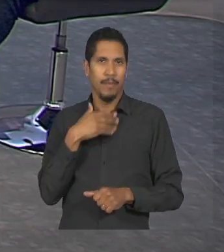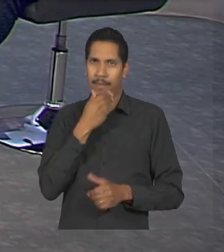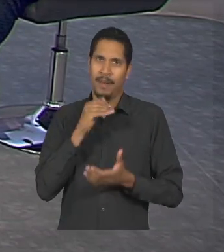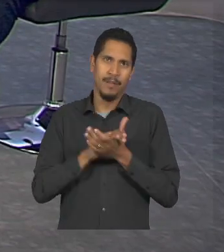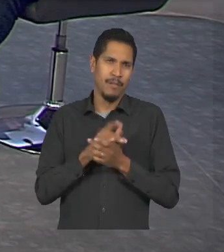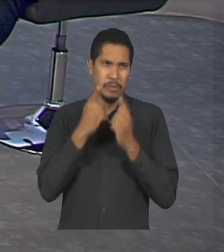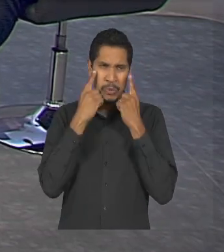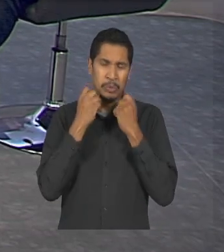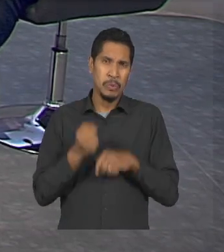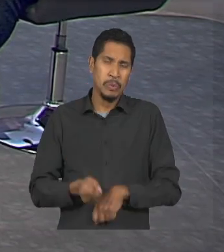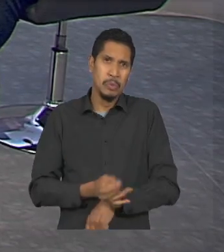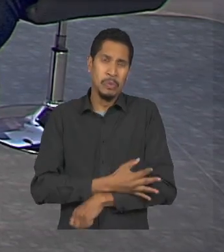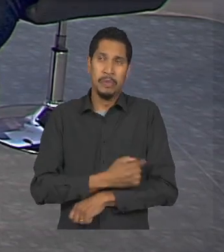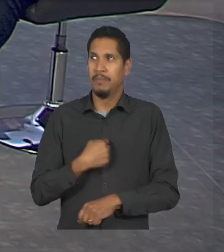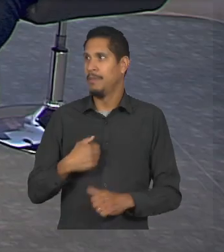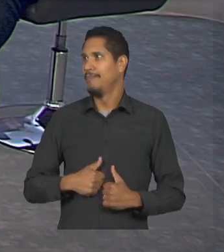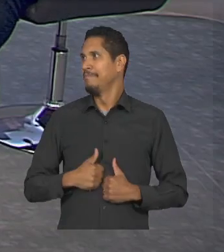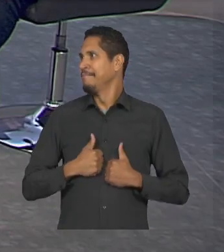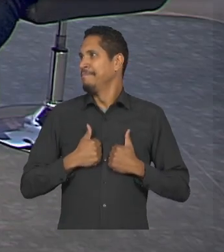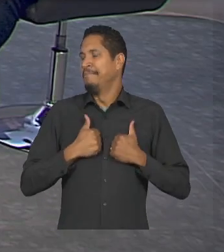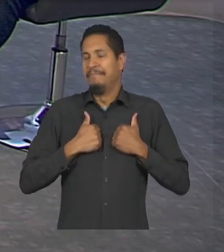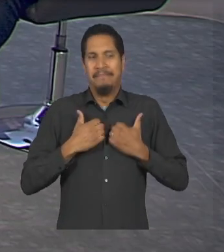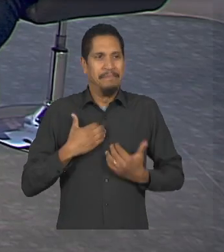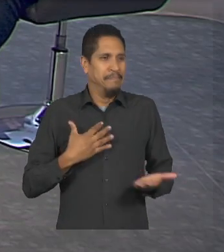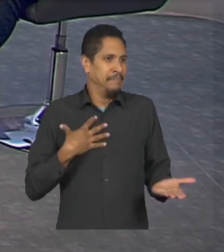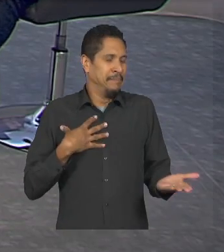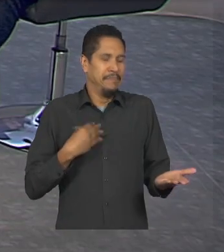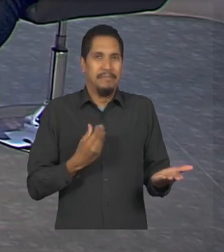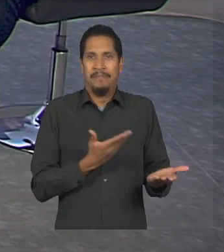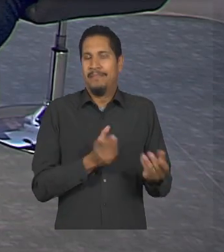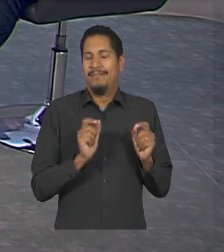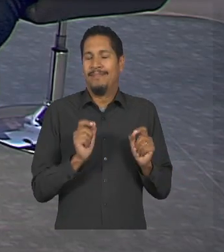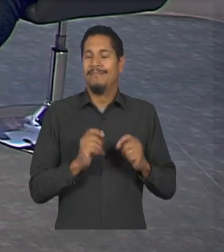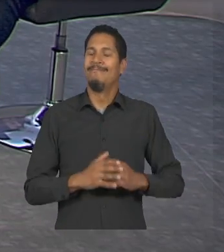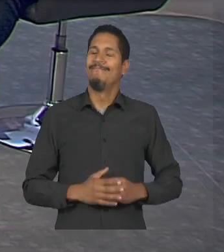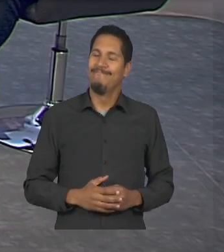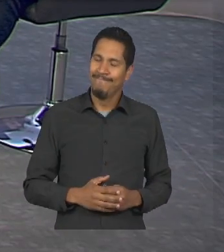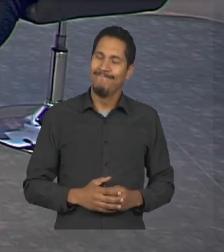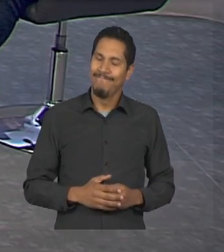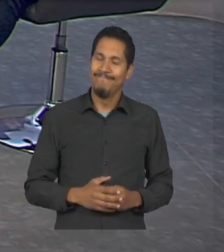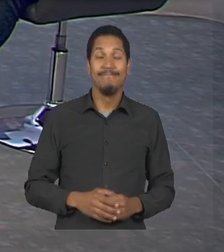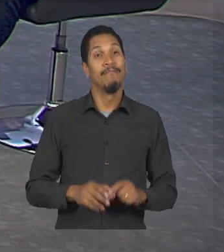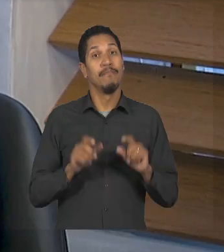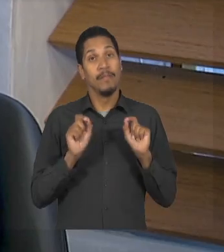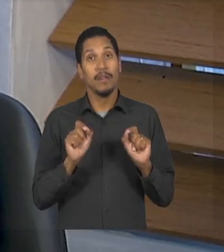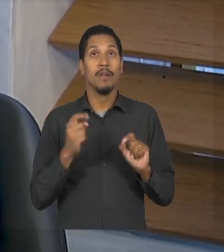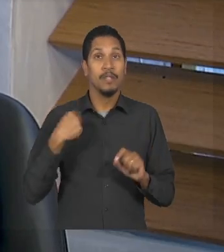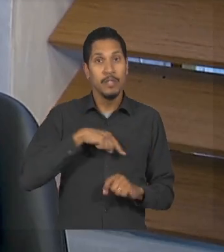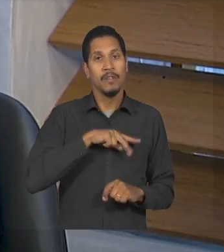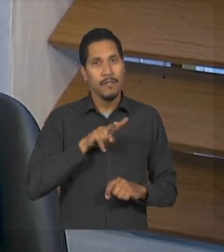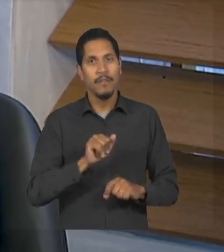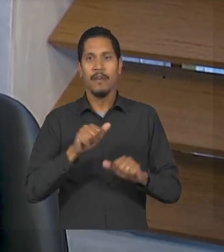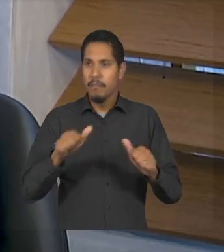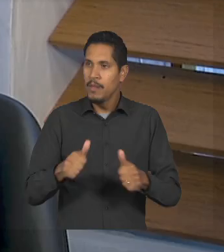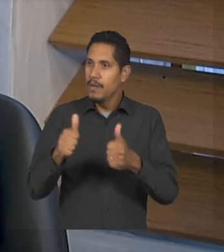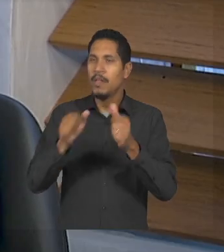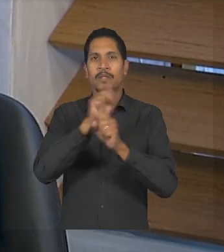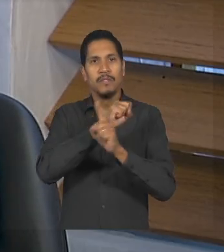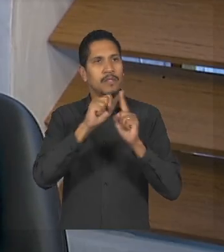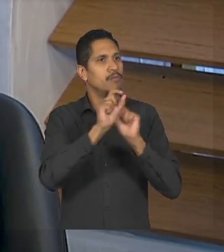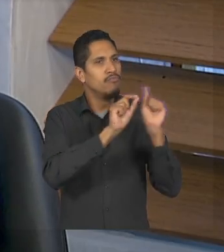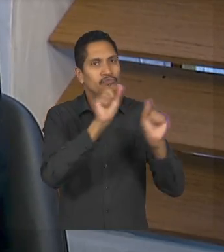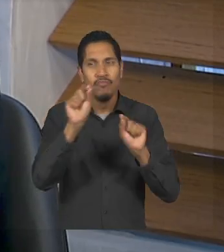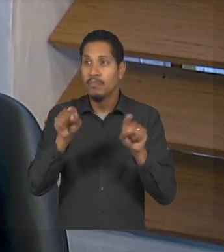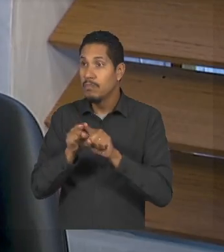e eu super orgulhosa né de ouvir isso então a gente vai melhorando a sociedade né a gente vai